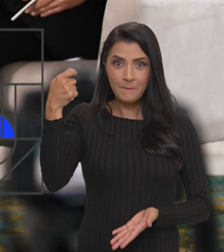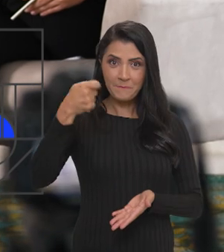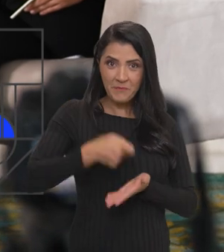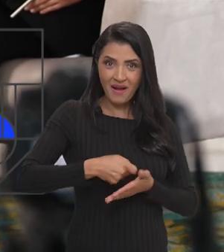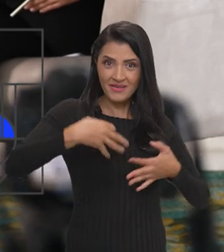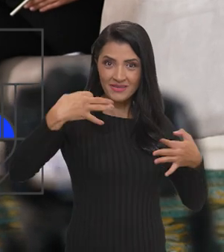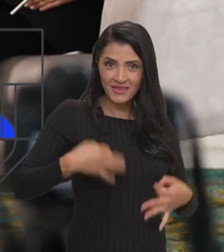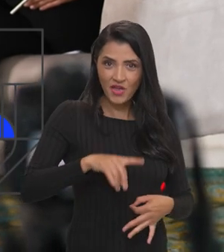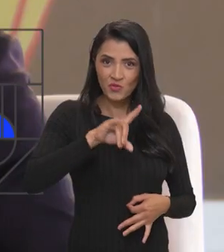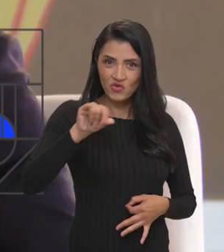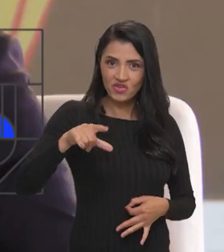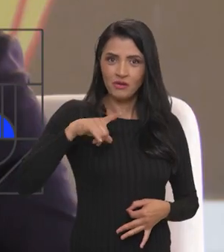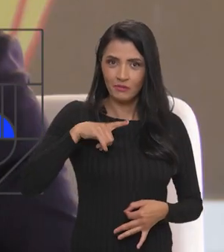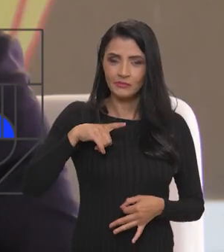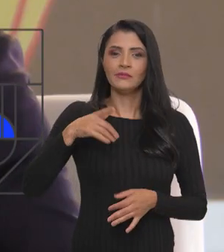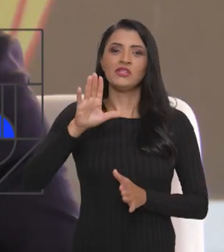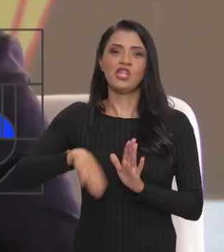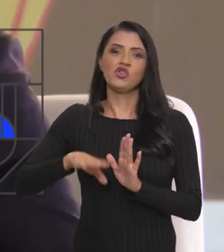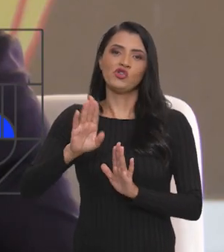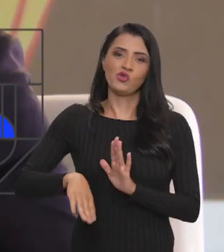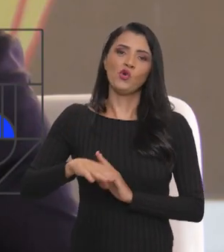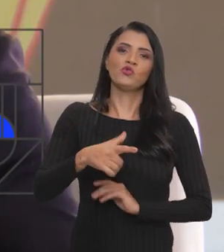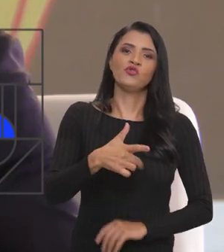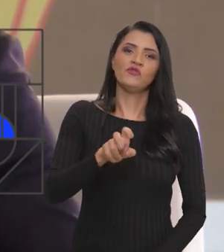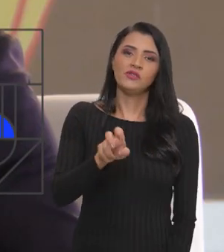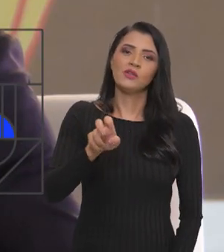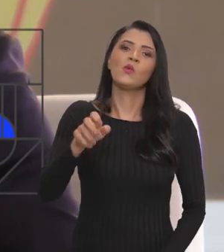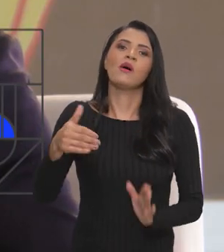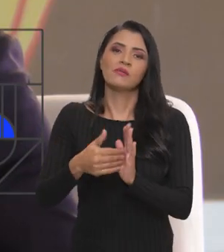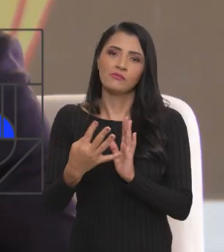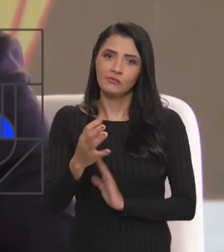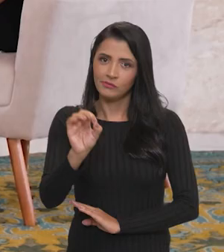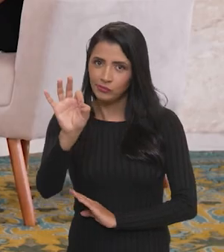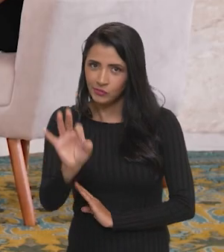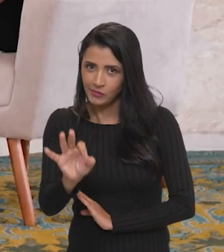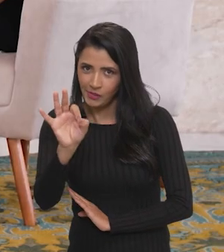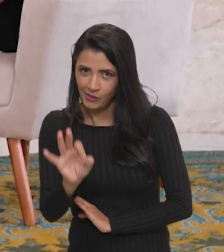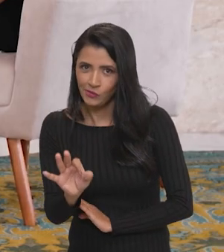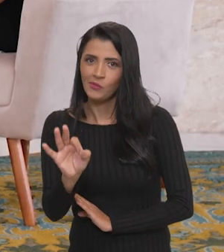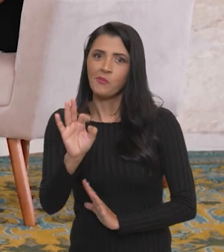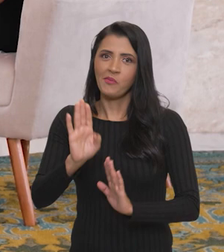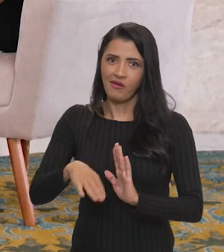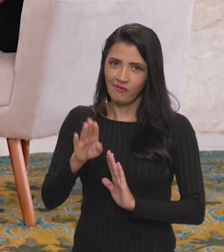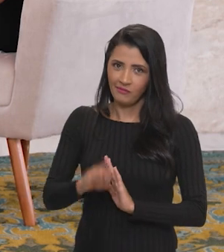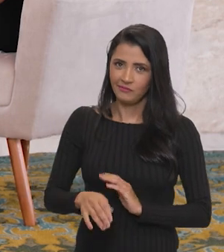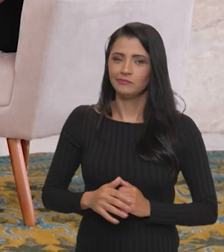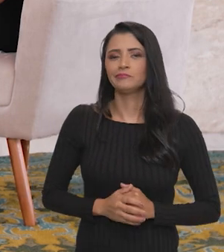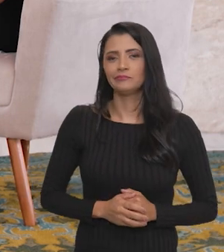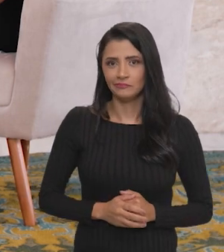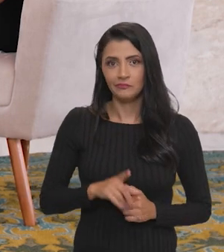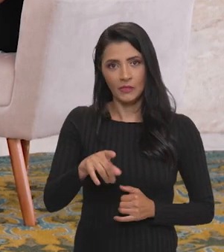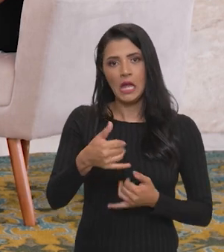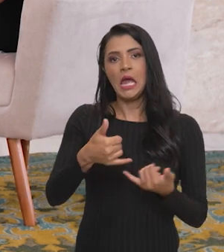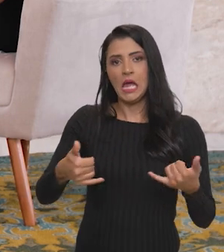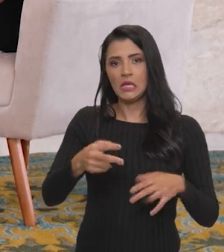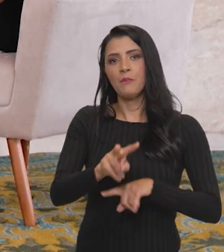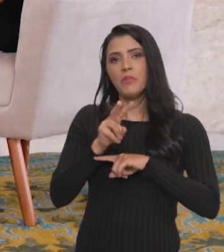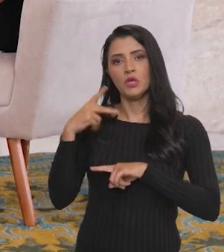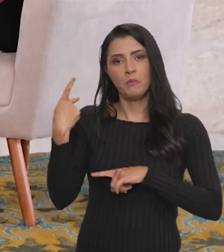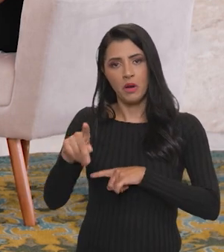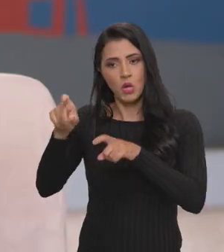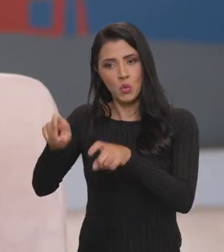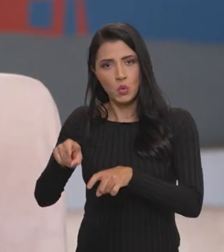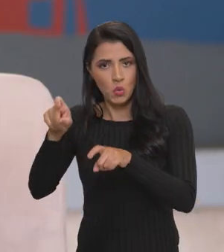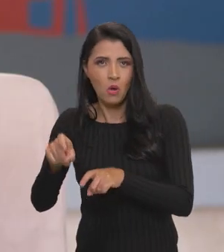paga em dia, ele recebe um desconto de 25% a 40%. Então, essa linha é só para agricultores que têm uma